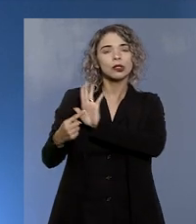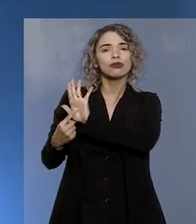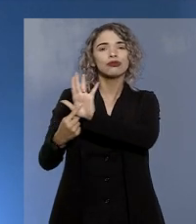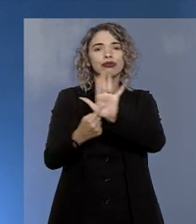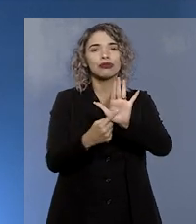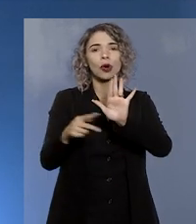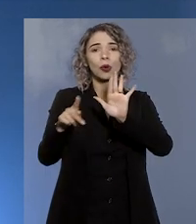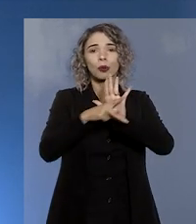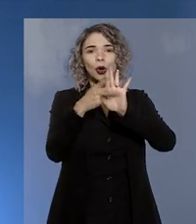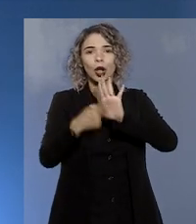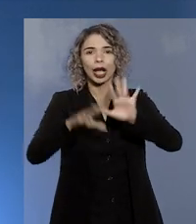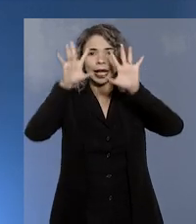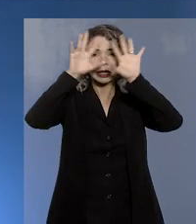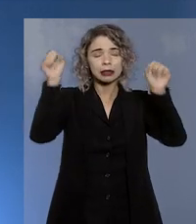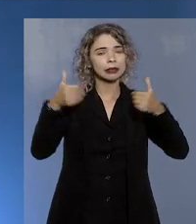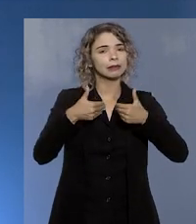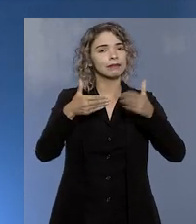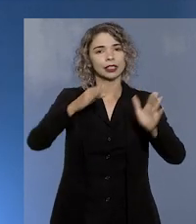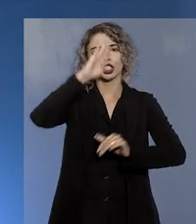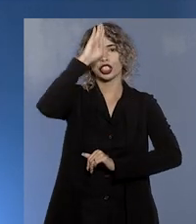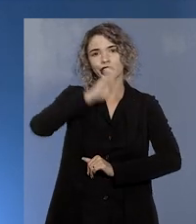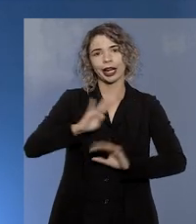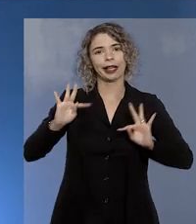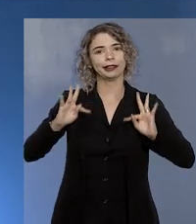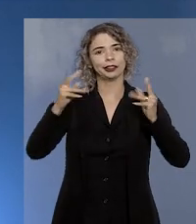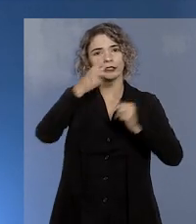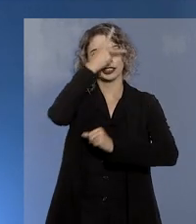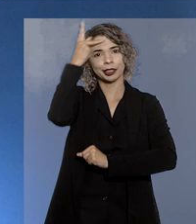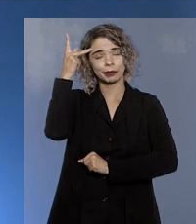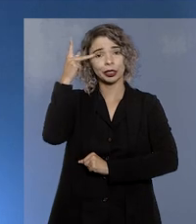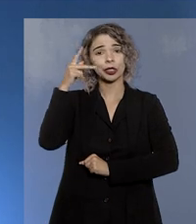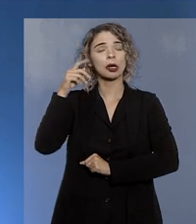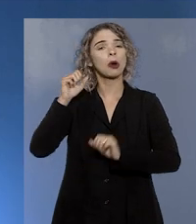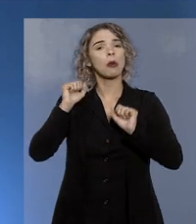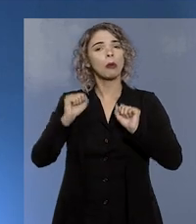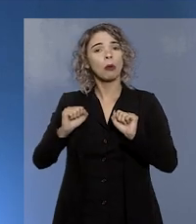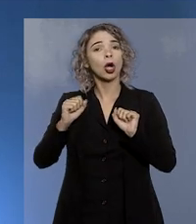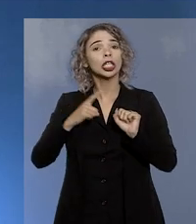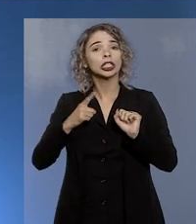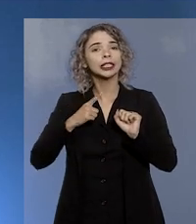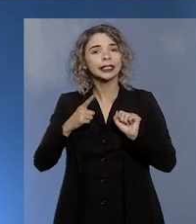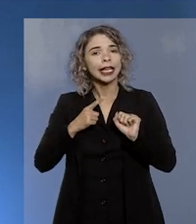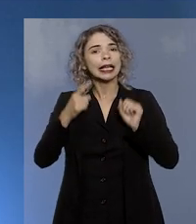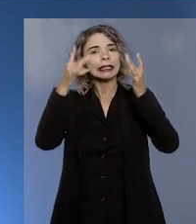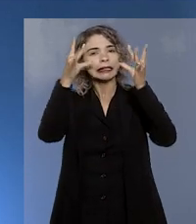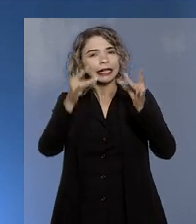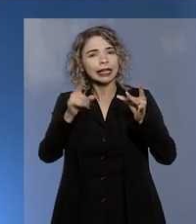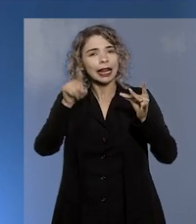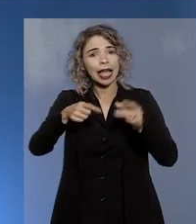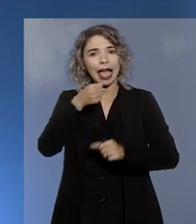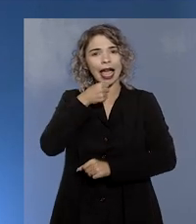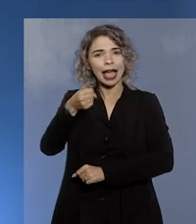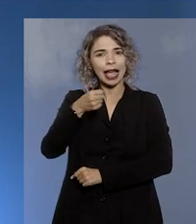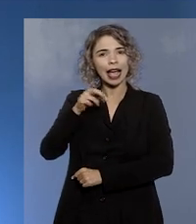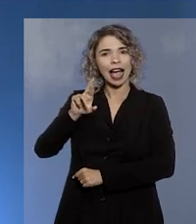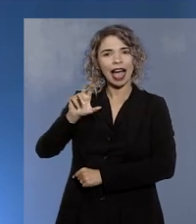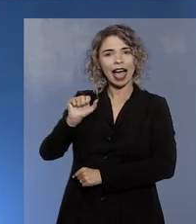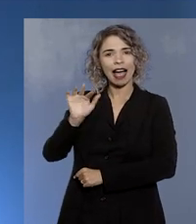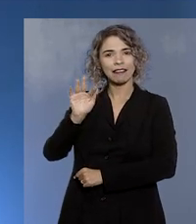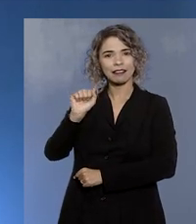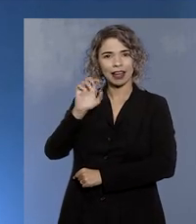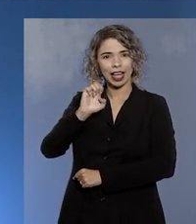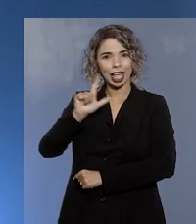A mostra exposta no tribunal está aberta gratuitamente ao público e quem tem todos os detalhes é o repórter